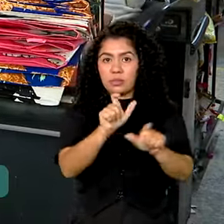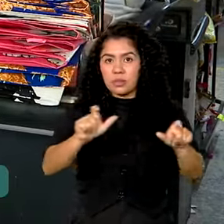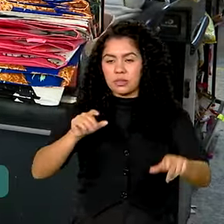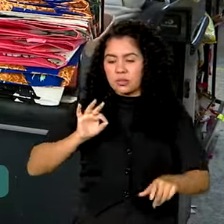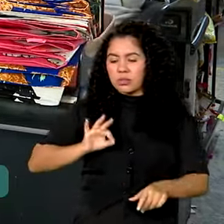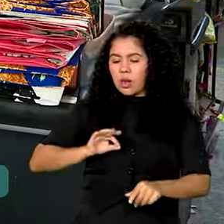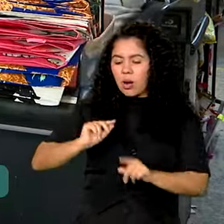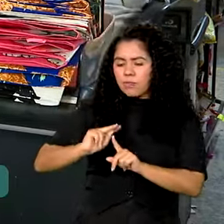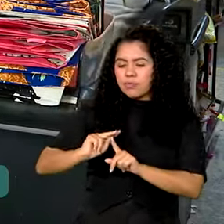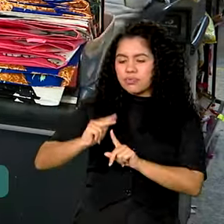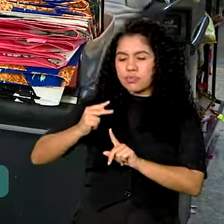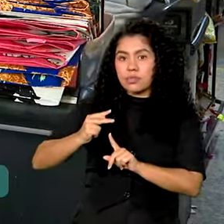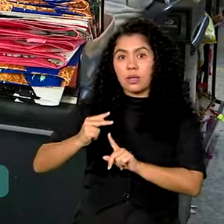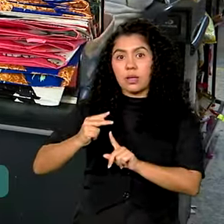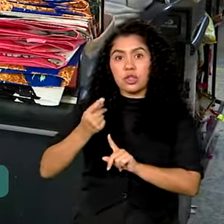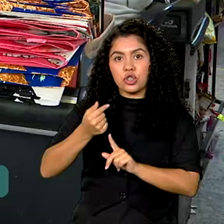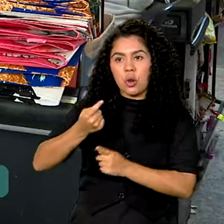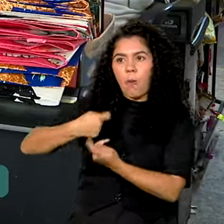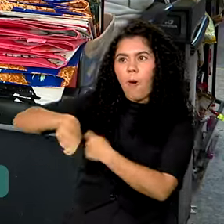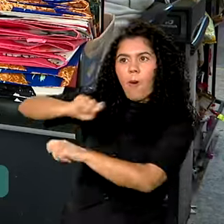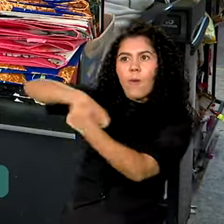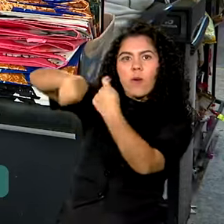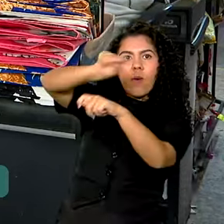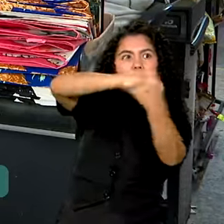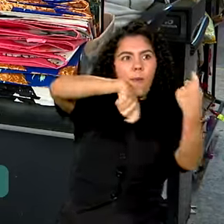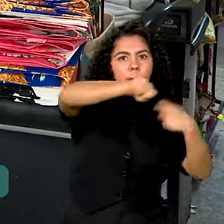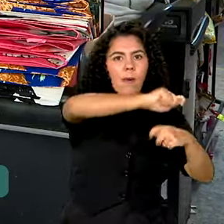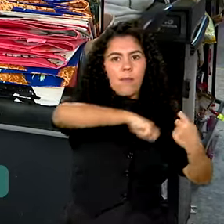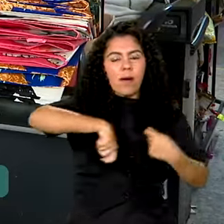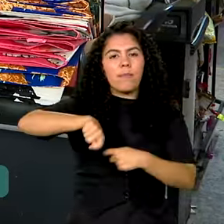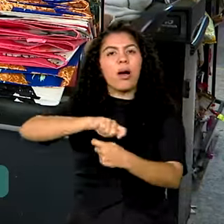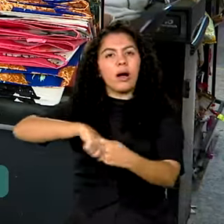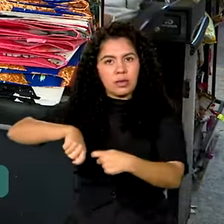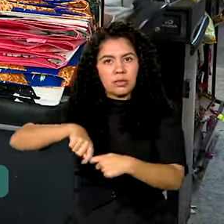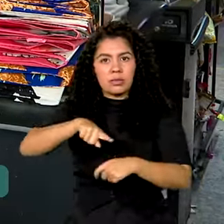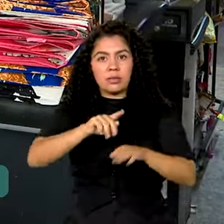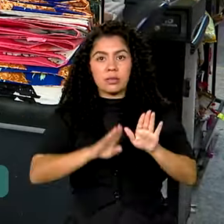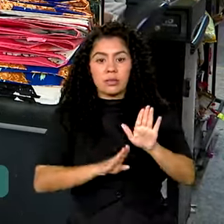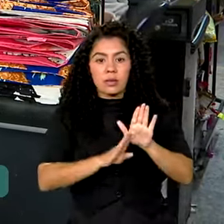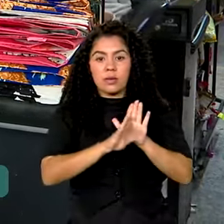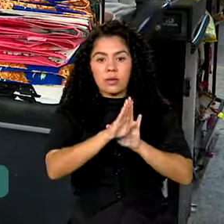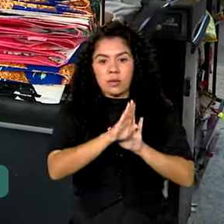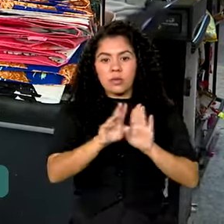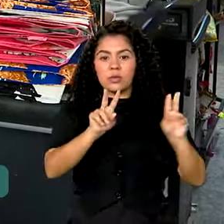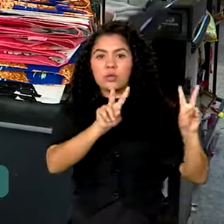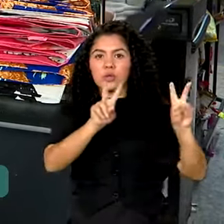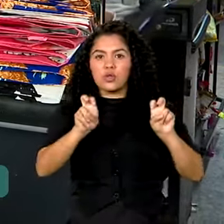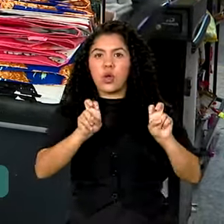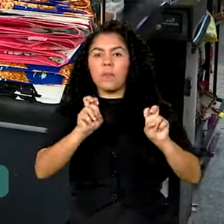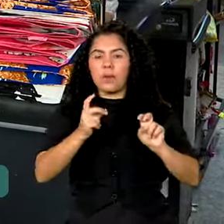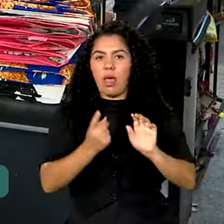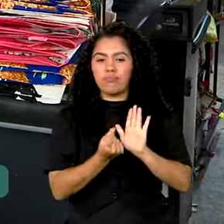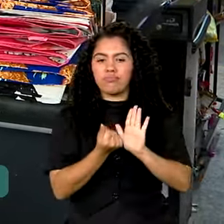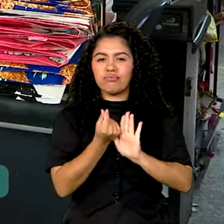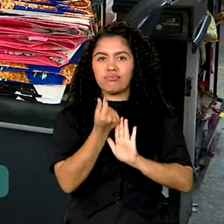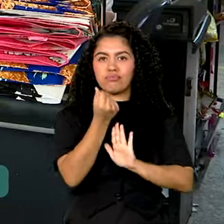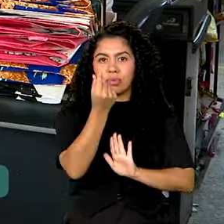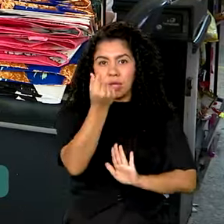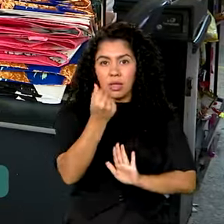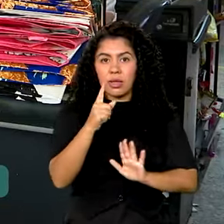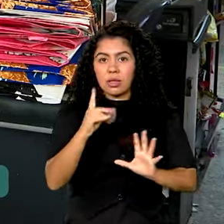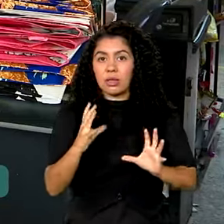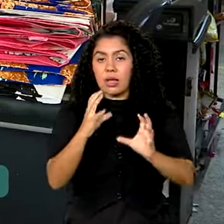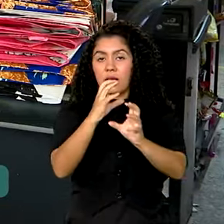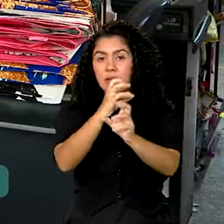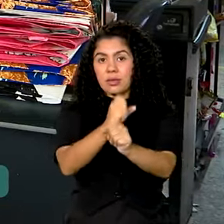mais, o dinheiro circulando no país aumenta. E isso é o que significa o aumento na massa de rendimentos, que agora supera